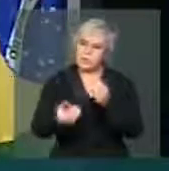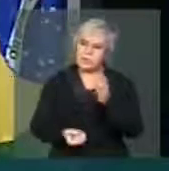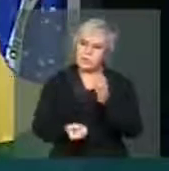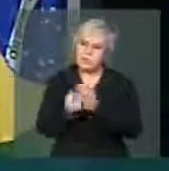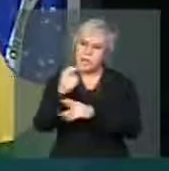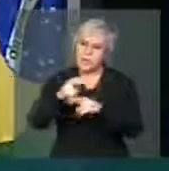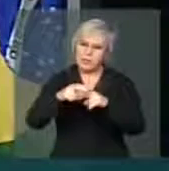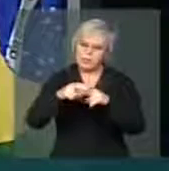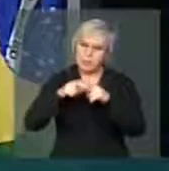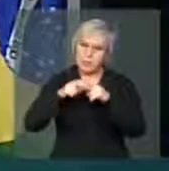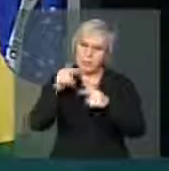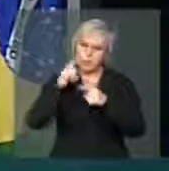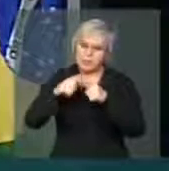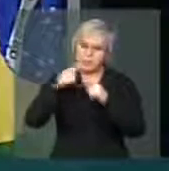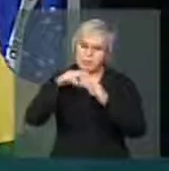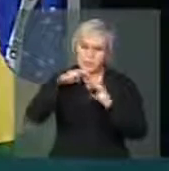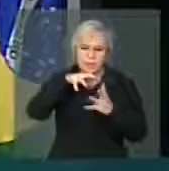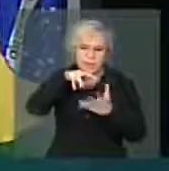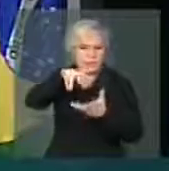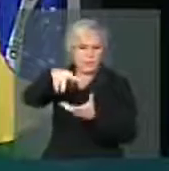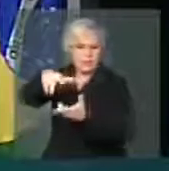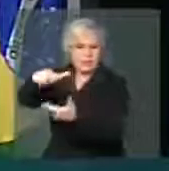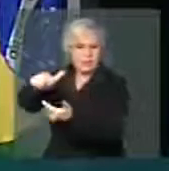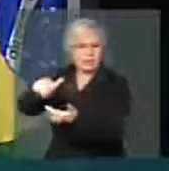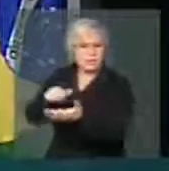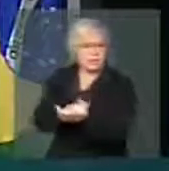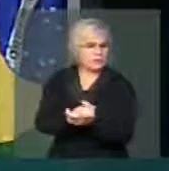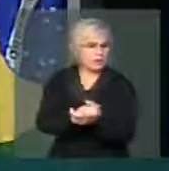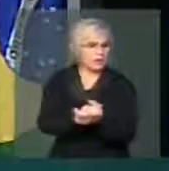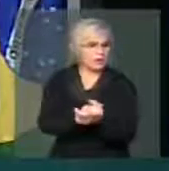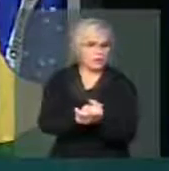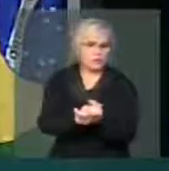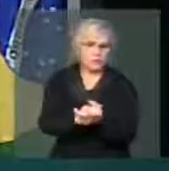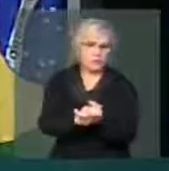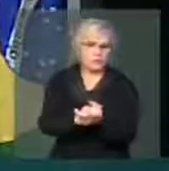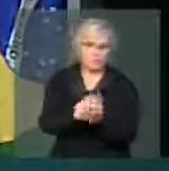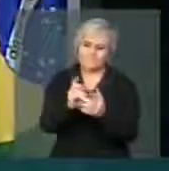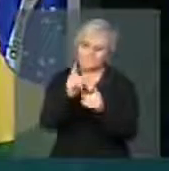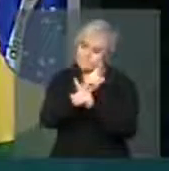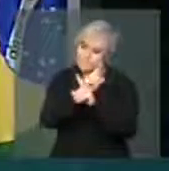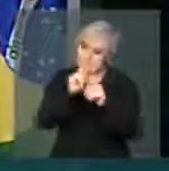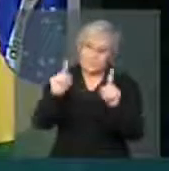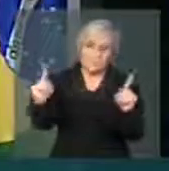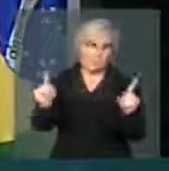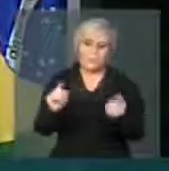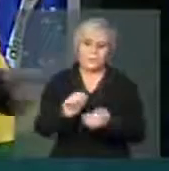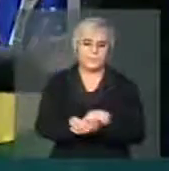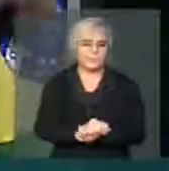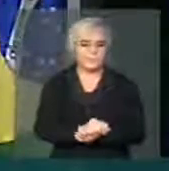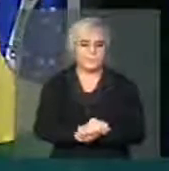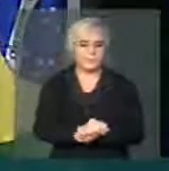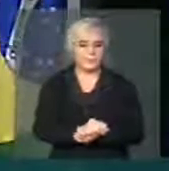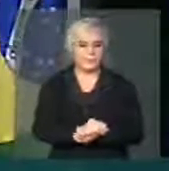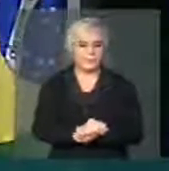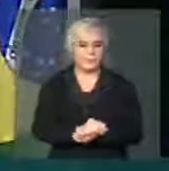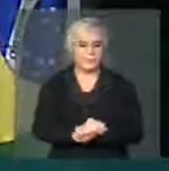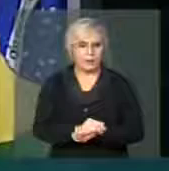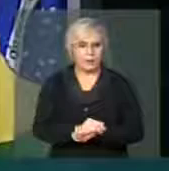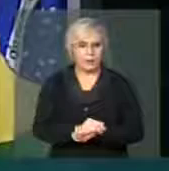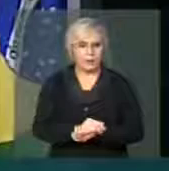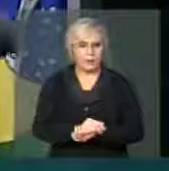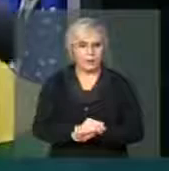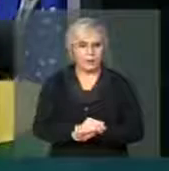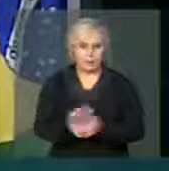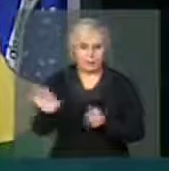internacional De uma crise Que abalou o sistema financeiro De fora do país E que chegou aqui